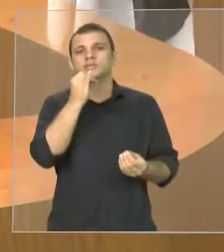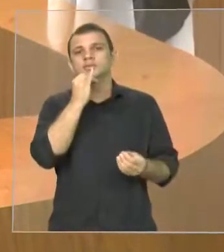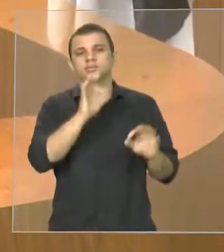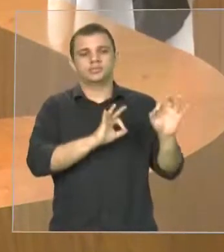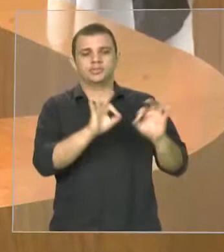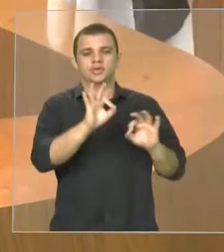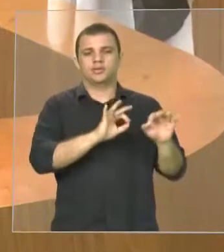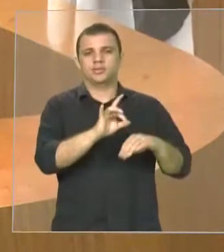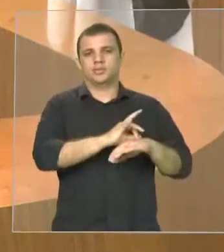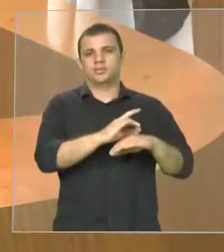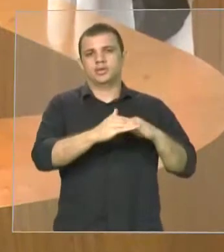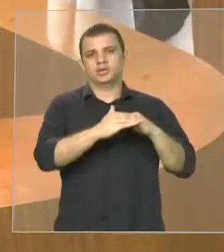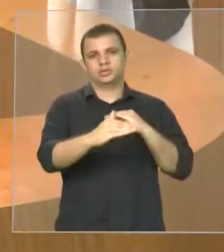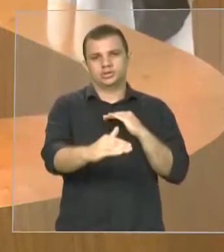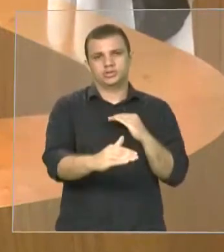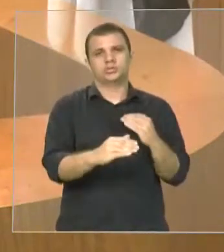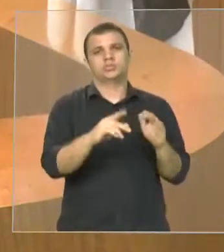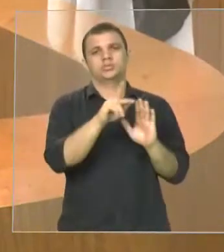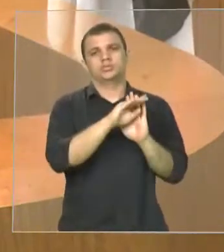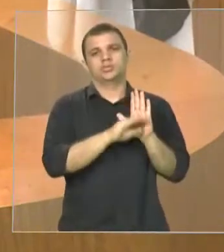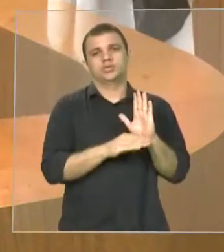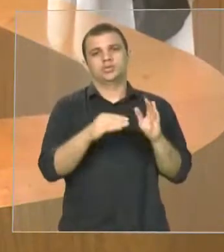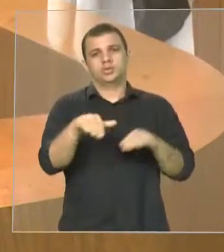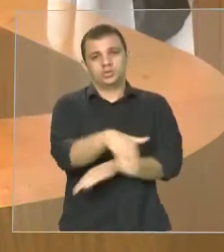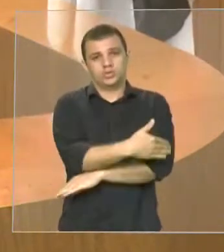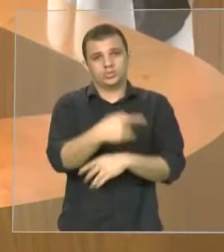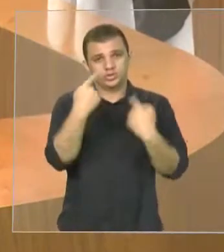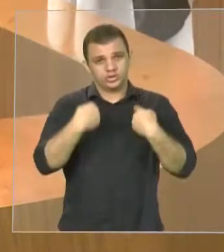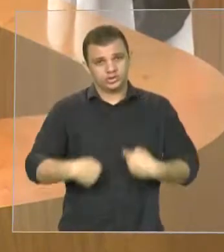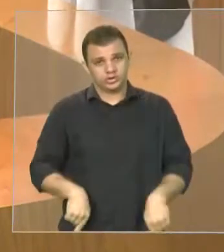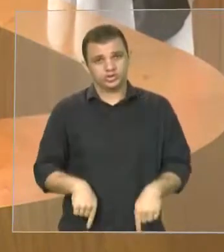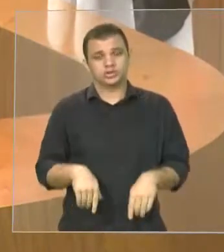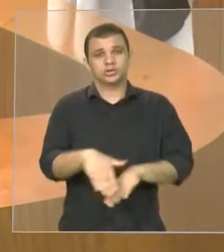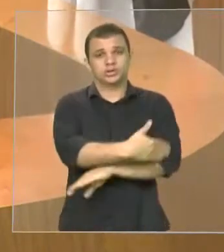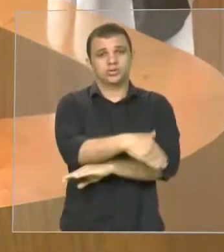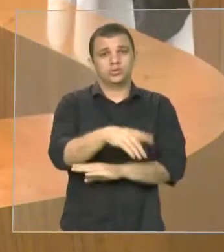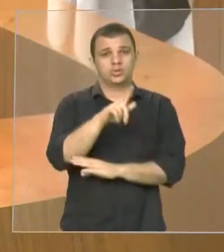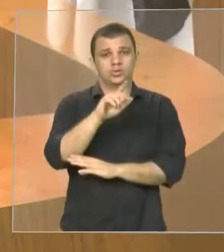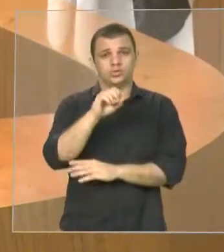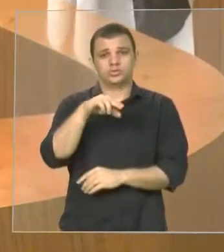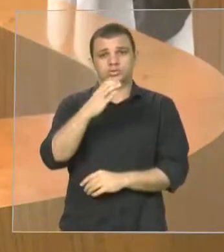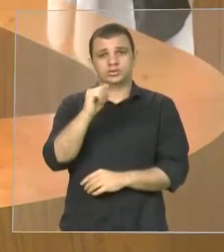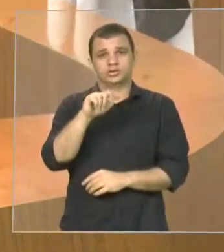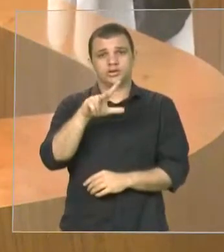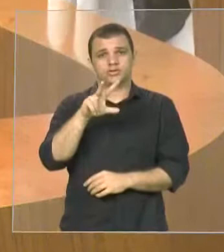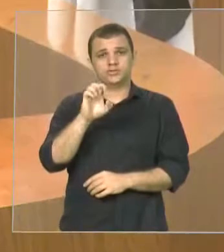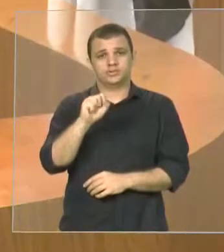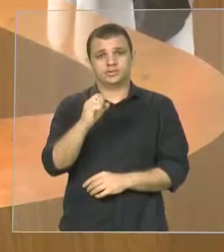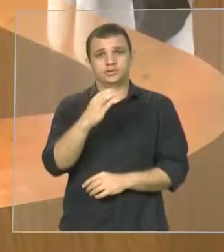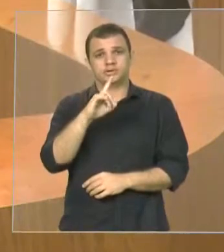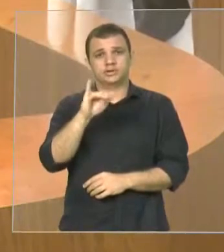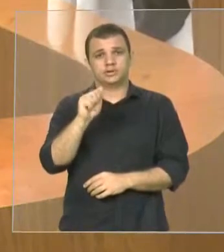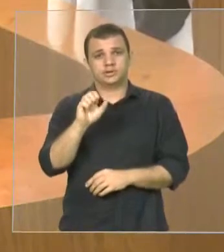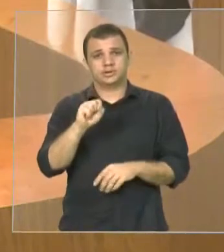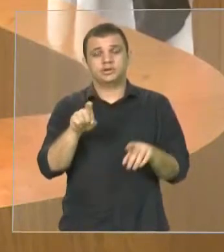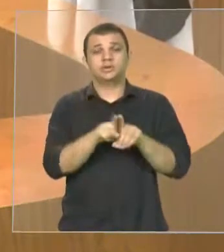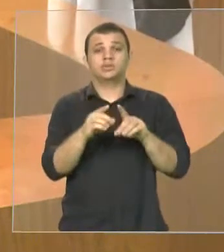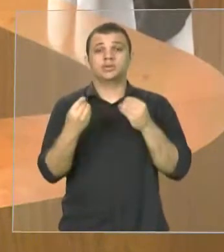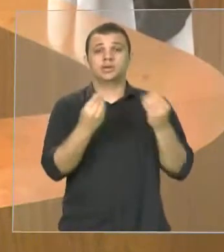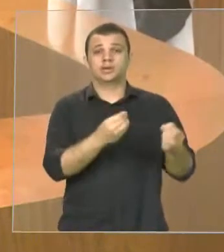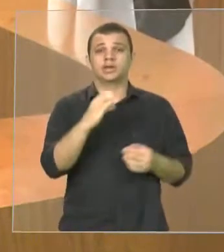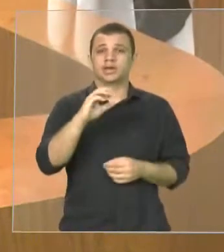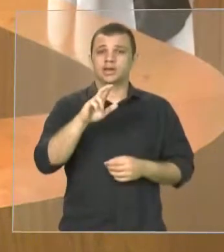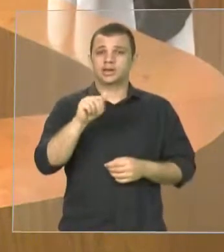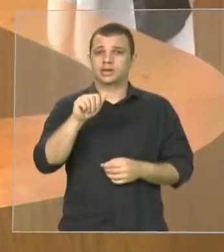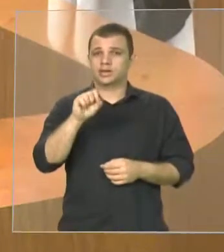Dias com o programa Rua Digna o Centro de Referência de Assistência Social, o CRAES a assinatura de um